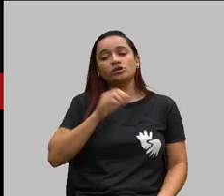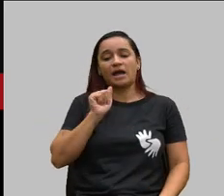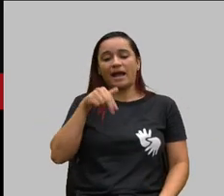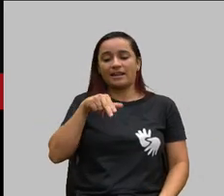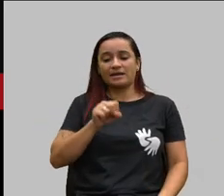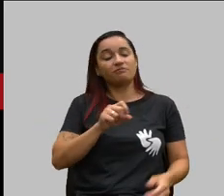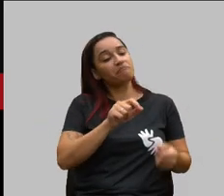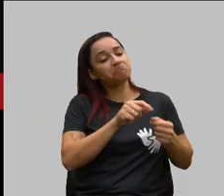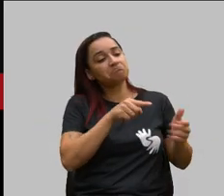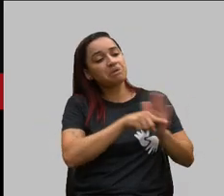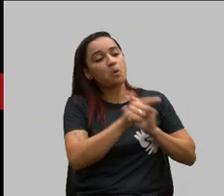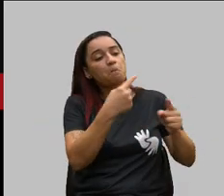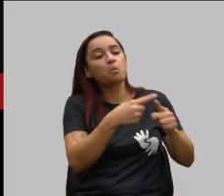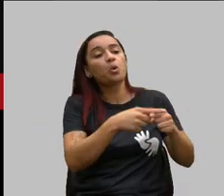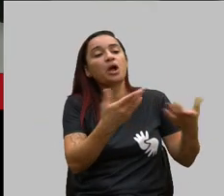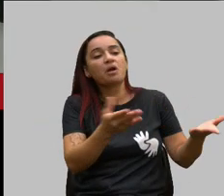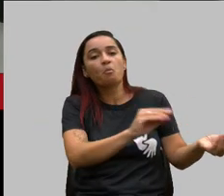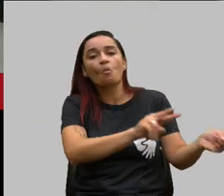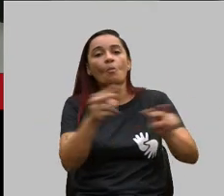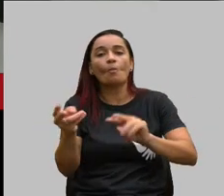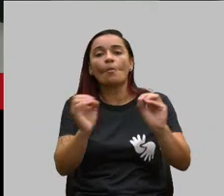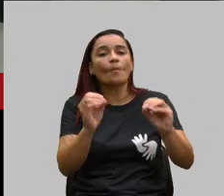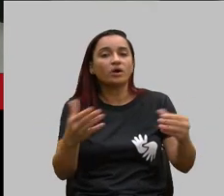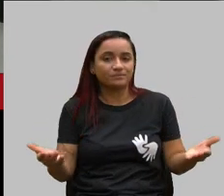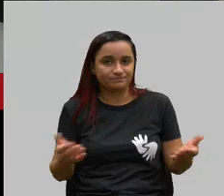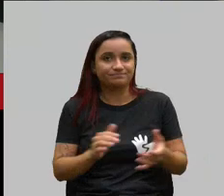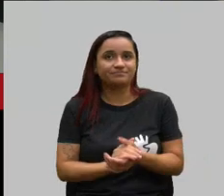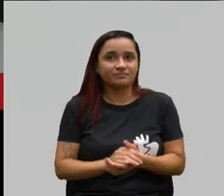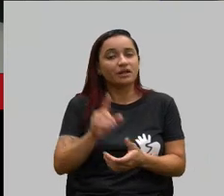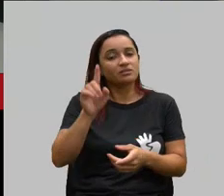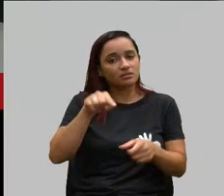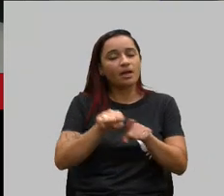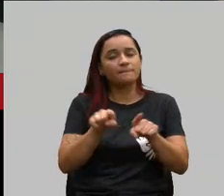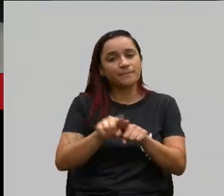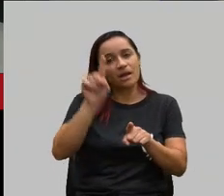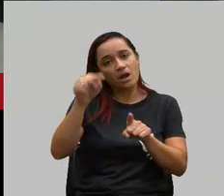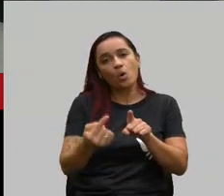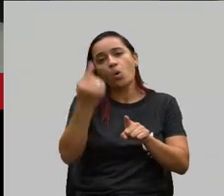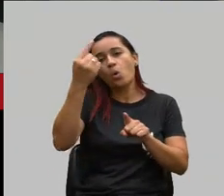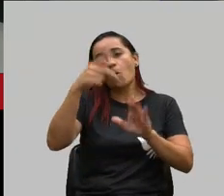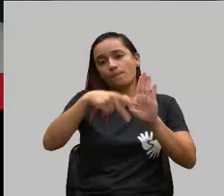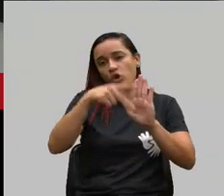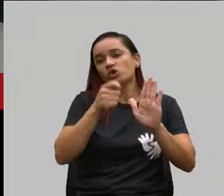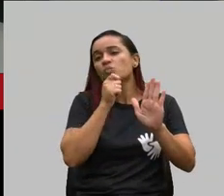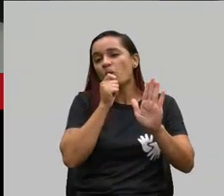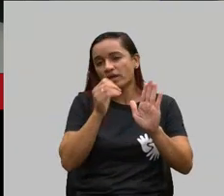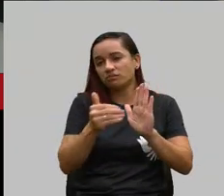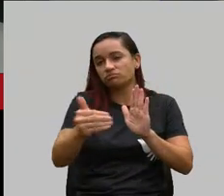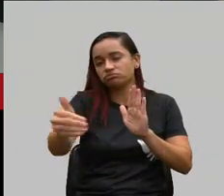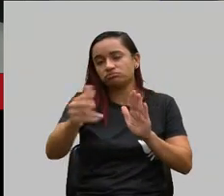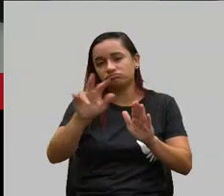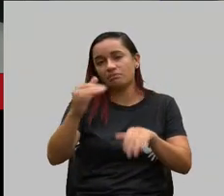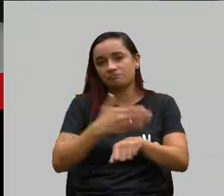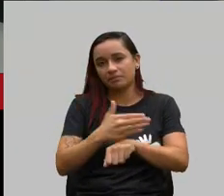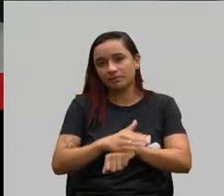não fez esse é um dos também dos projetos que está na agenda regulatória pode passar por favor